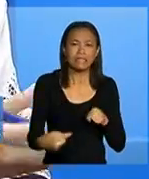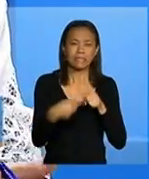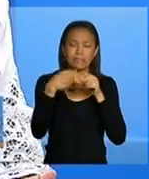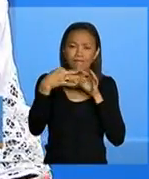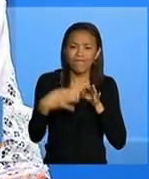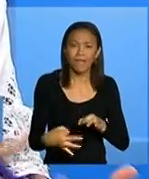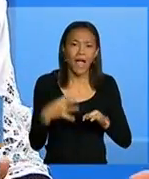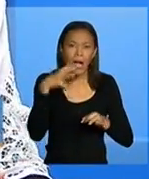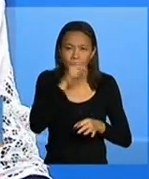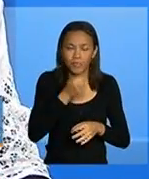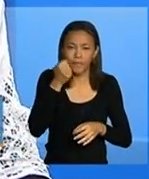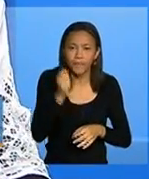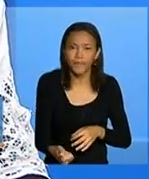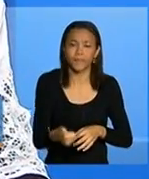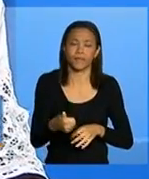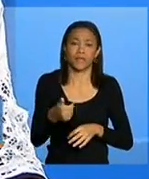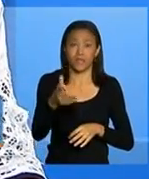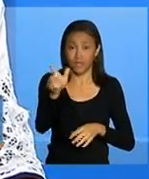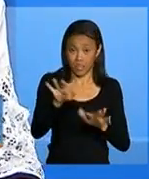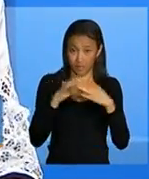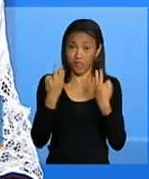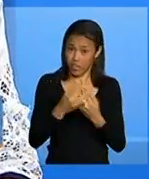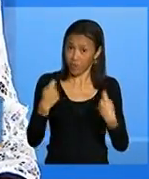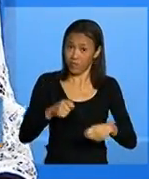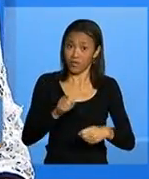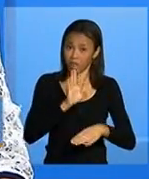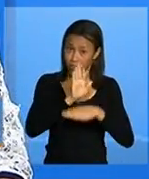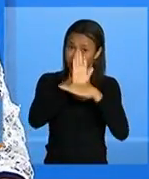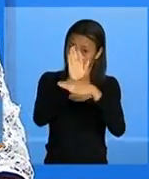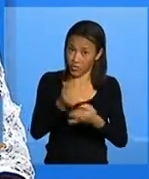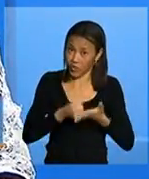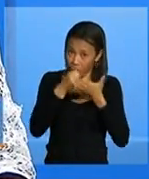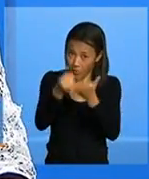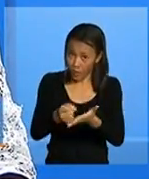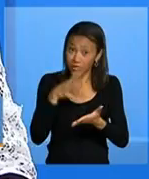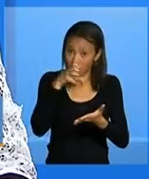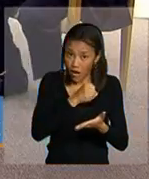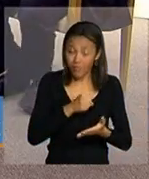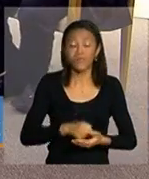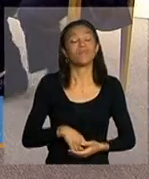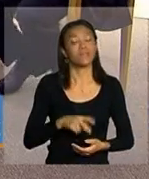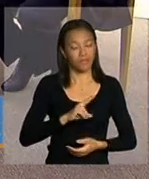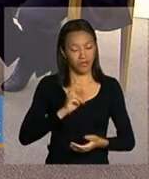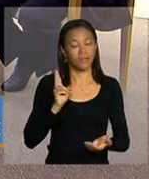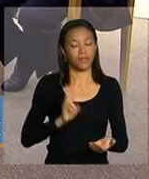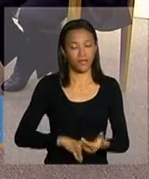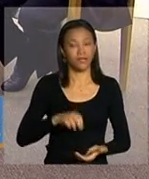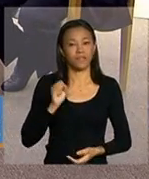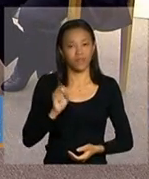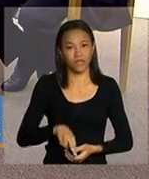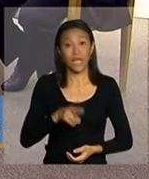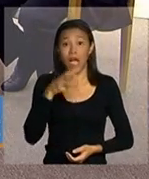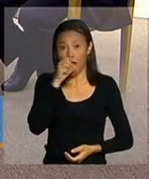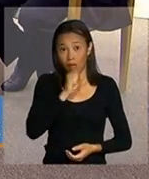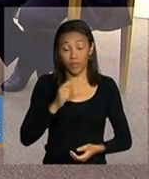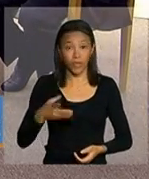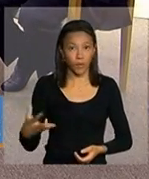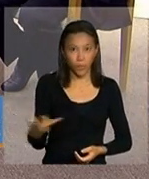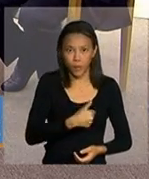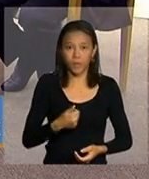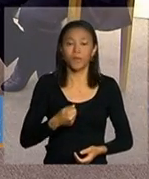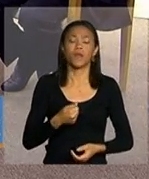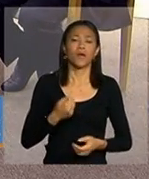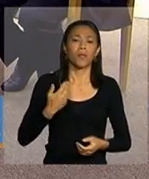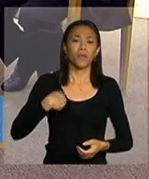mais rápida das famílias que estão precisando de apoio? Sim, mais rápida e mais precisa, Adriana. Por que mais precisa? Porque a gente